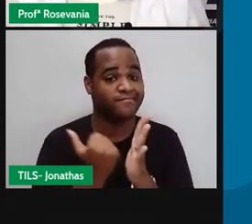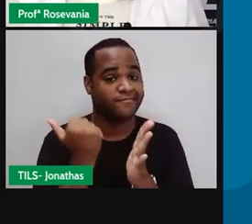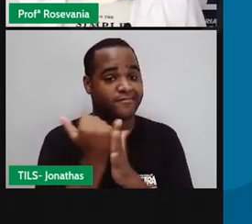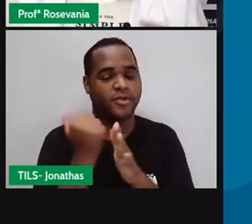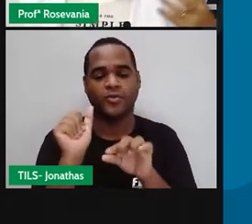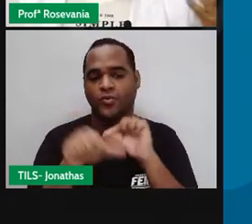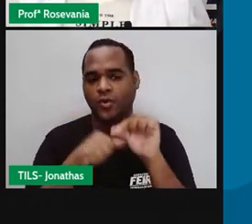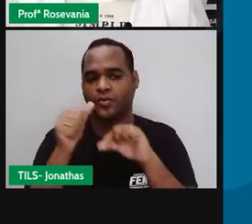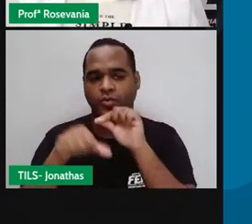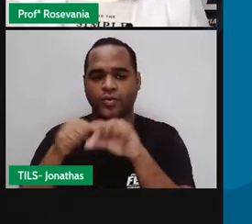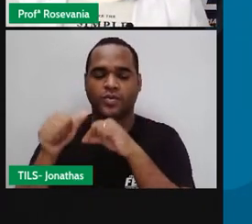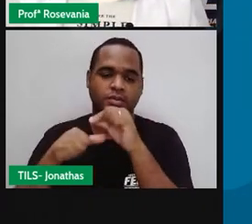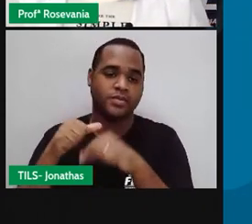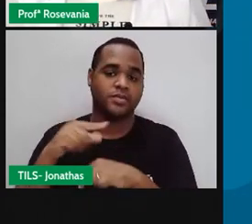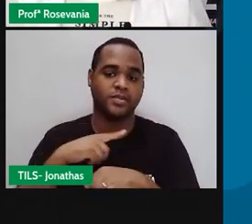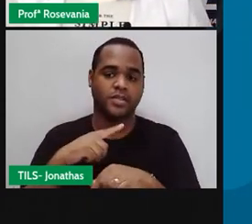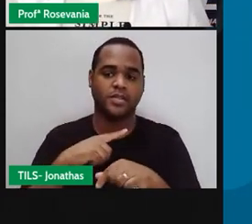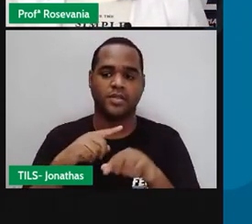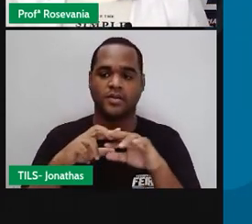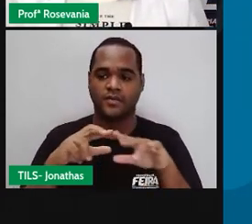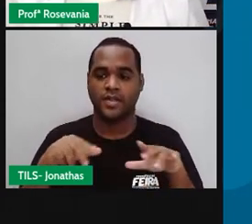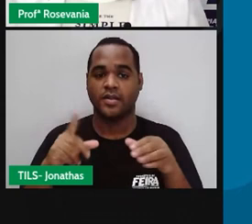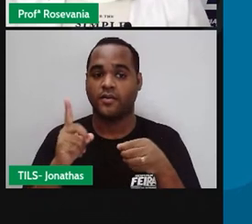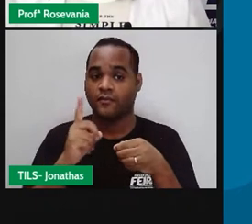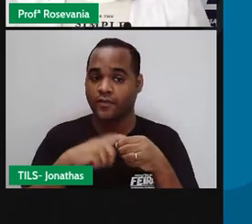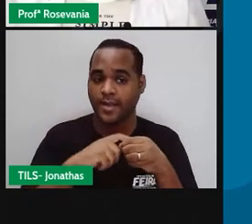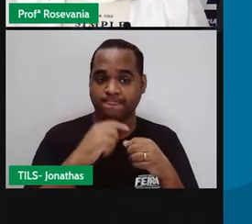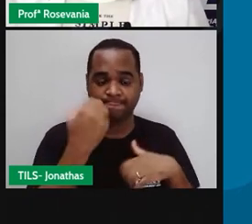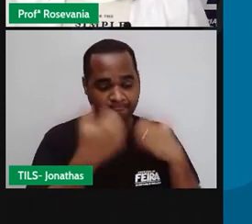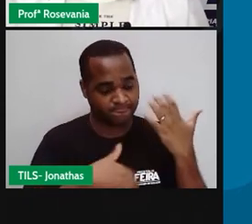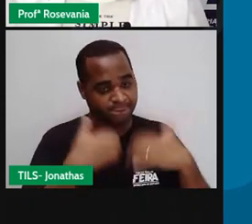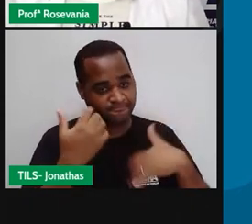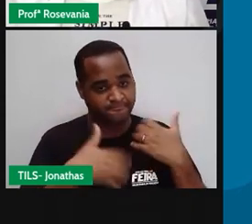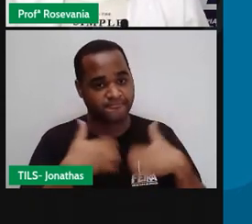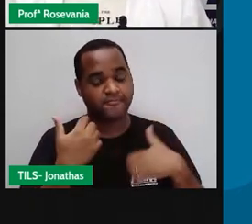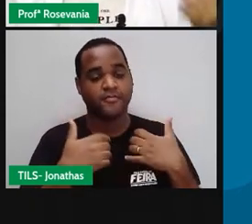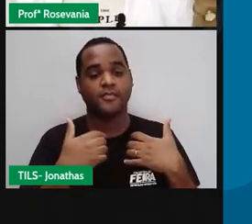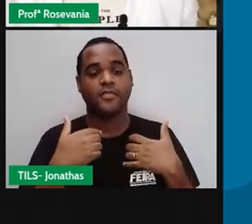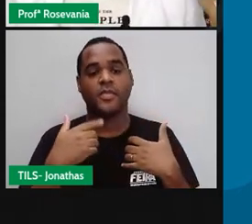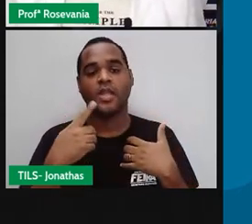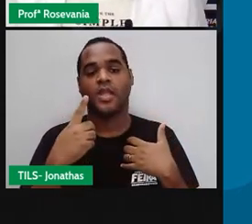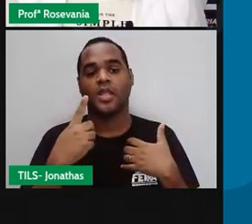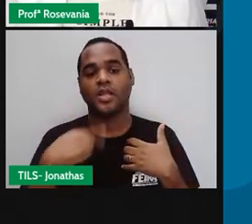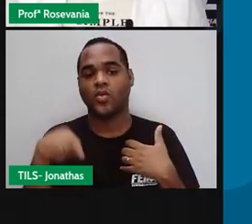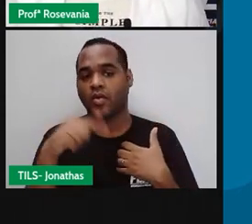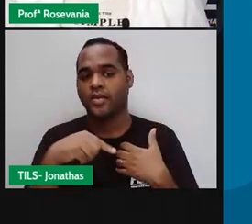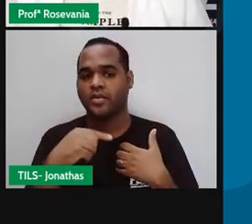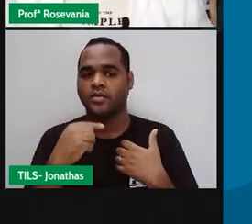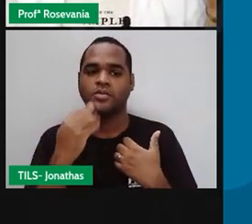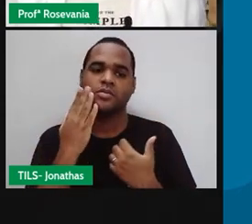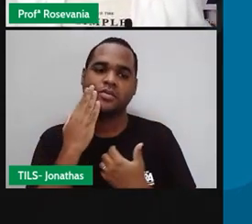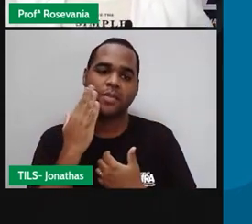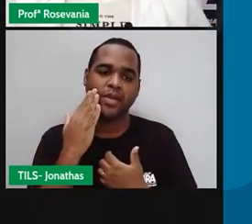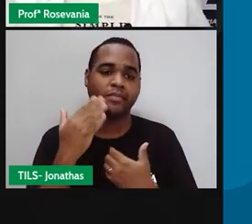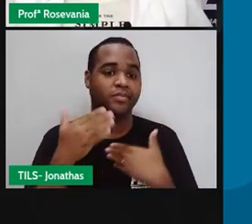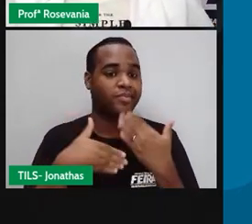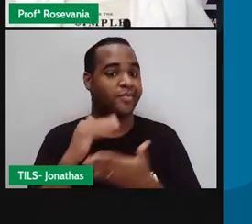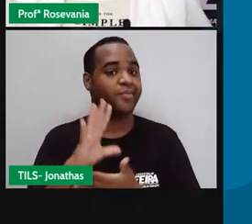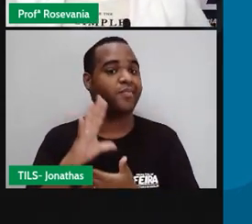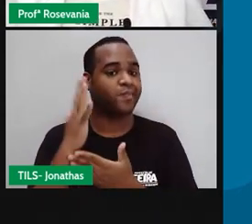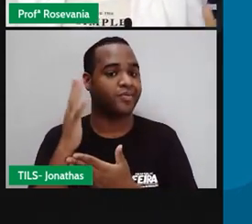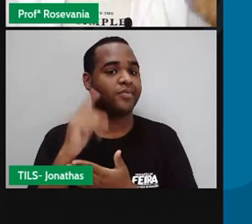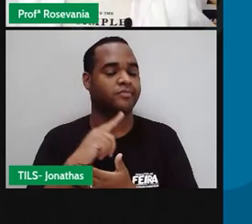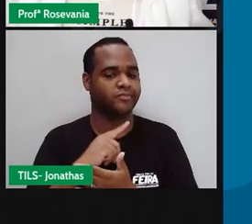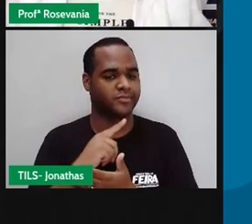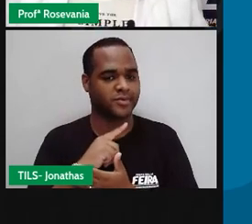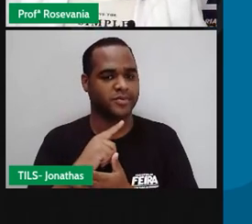mudança nisso aí, a gente pode voltar na situação que a gente já estava, mas ainda assim, o estrago que foi feito ainda continua derretendo